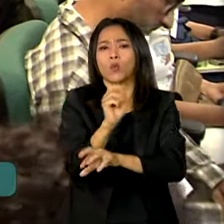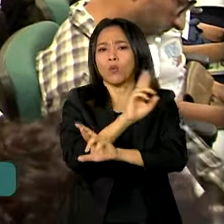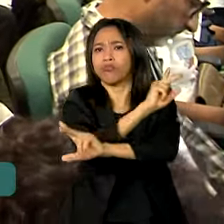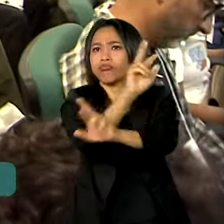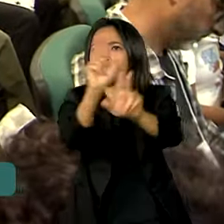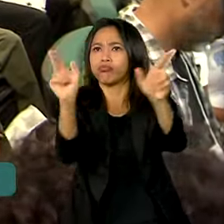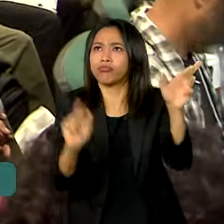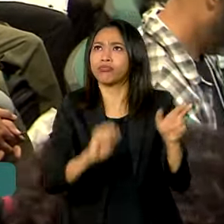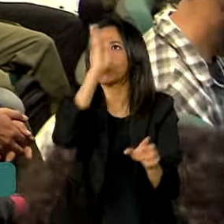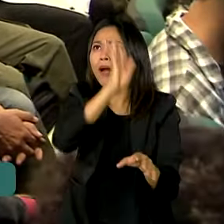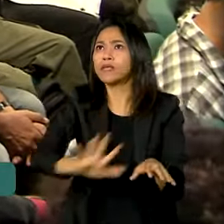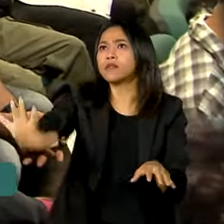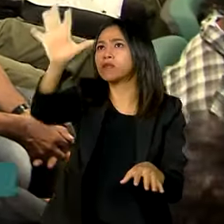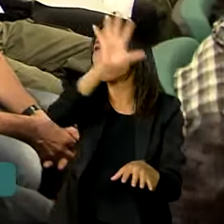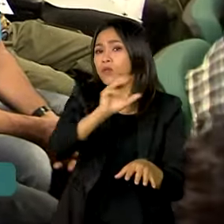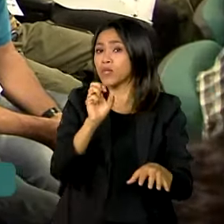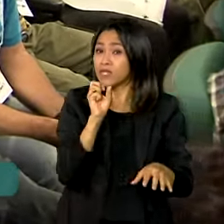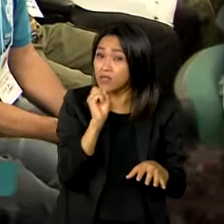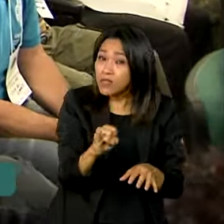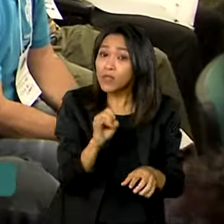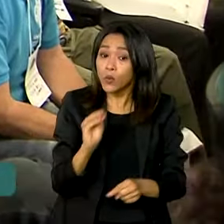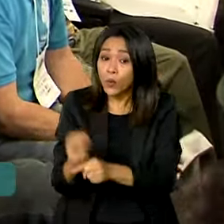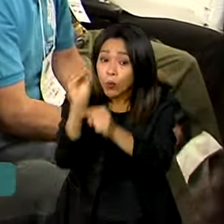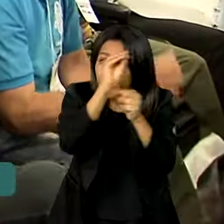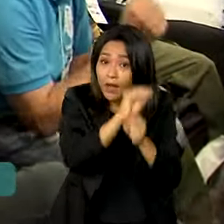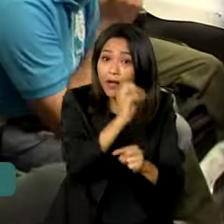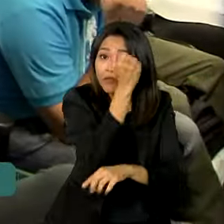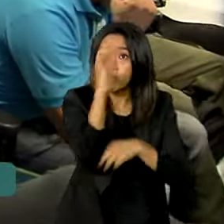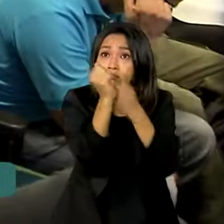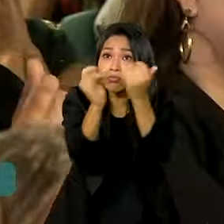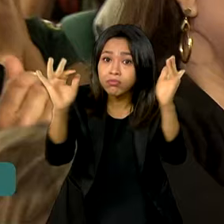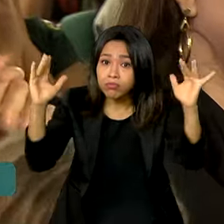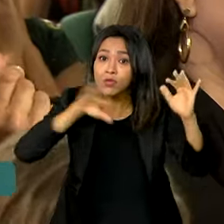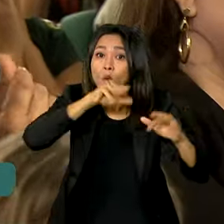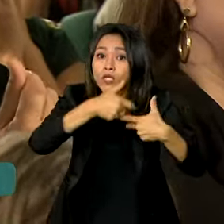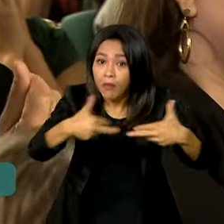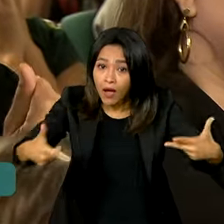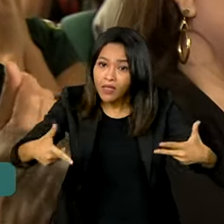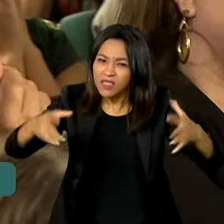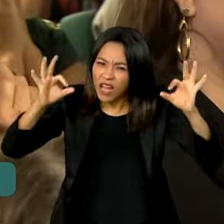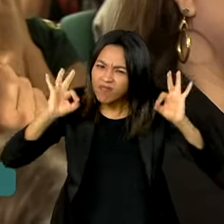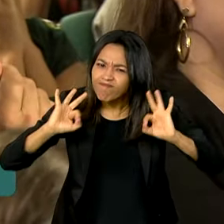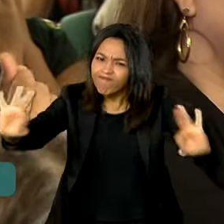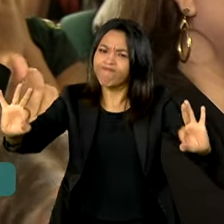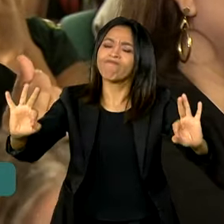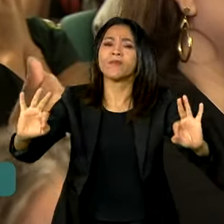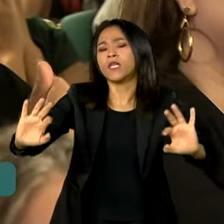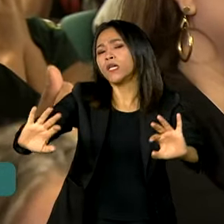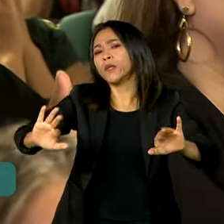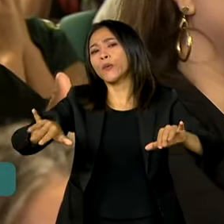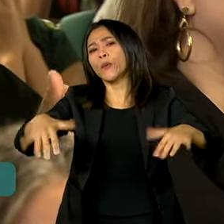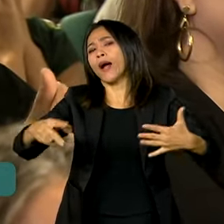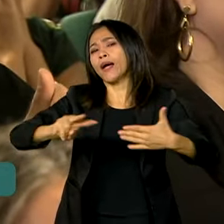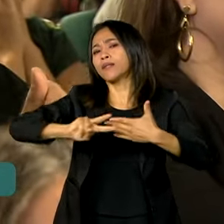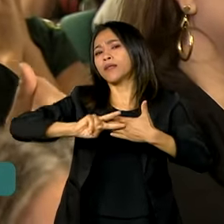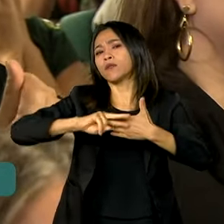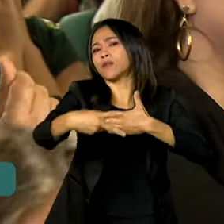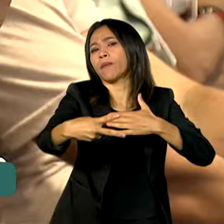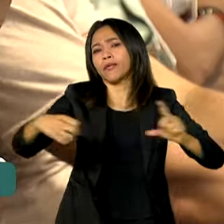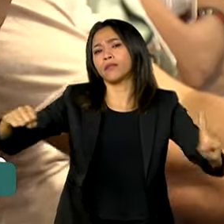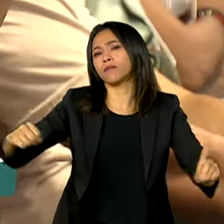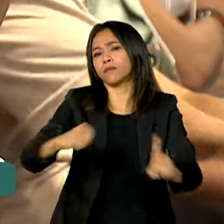Isso para saber se as práticas de conservação estão sendo efetivas e quais os efeitos de impactos